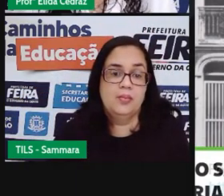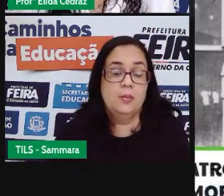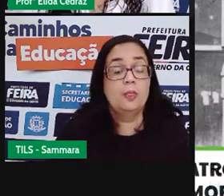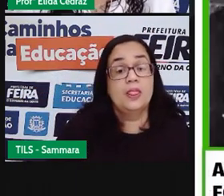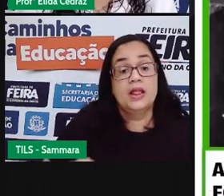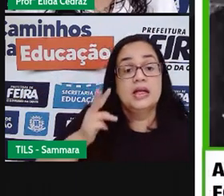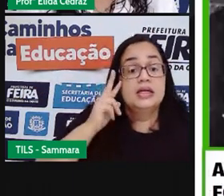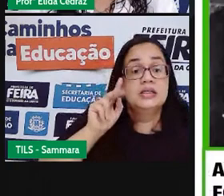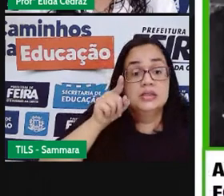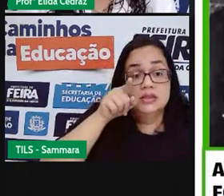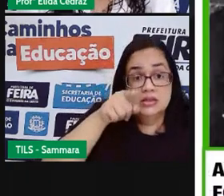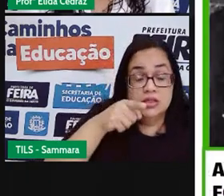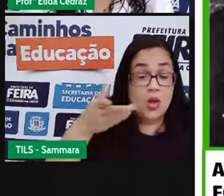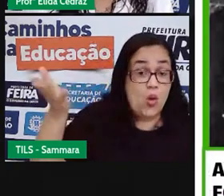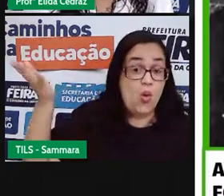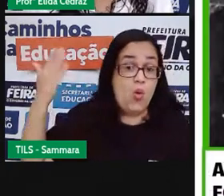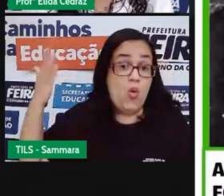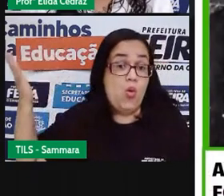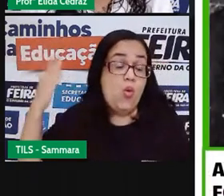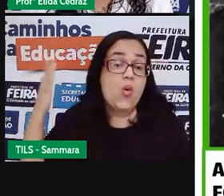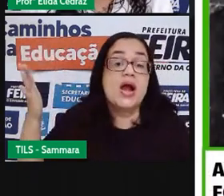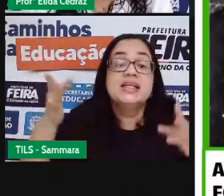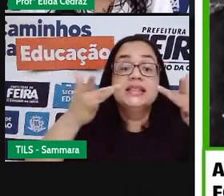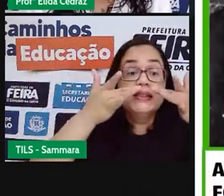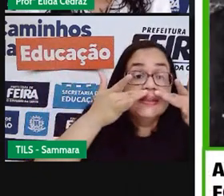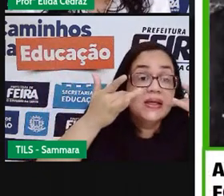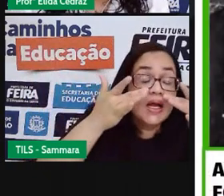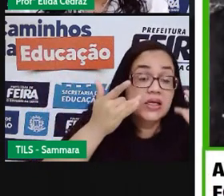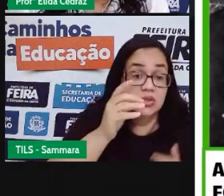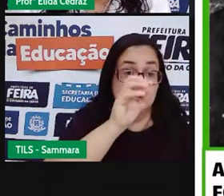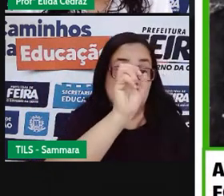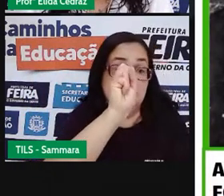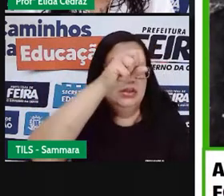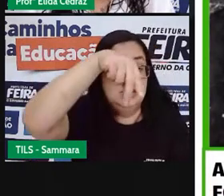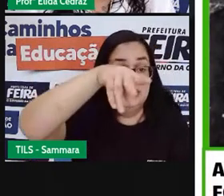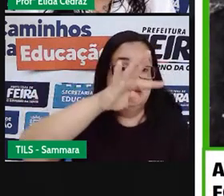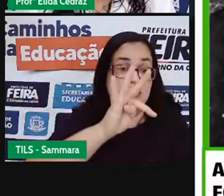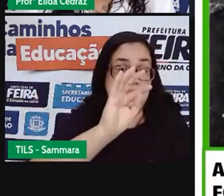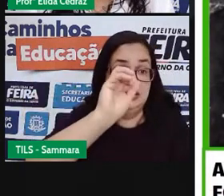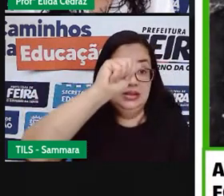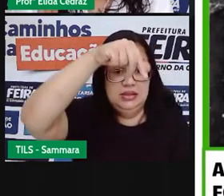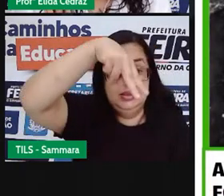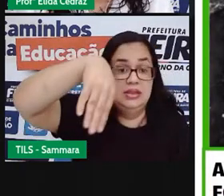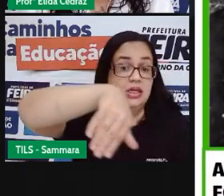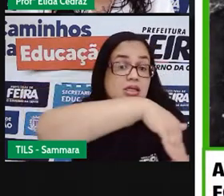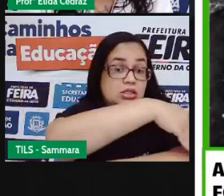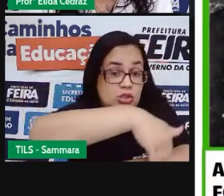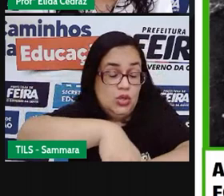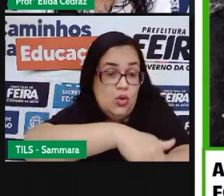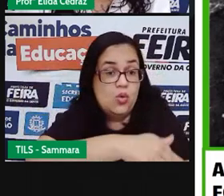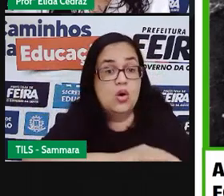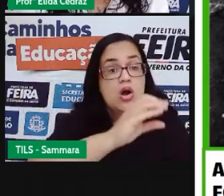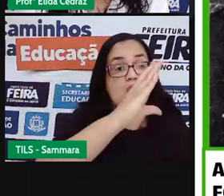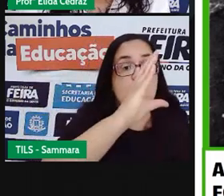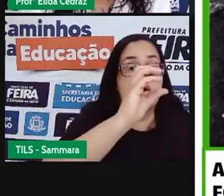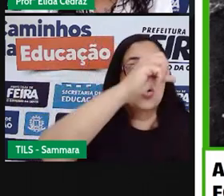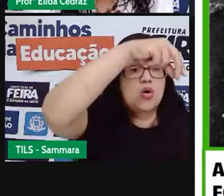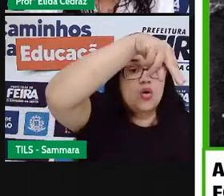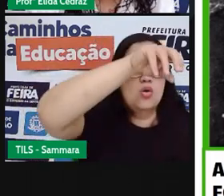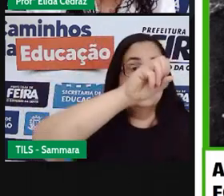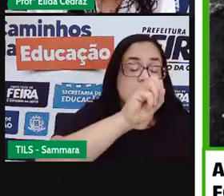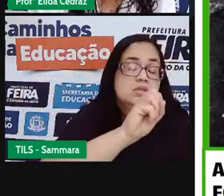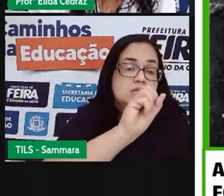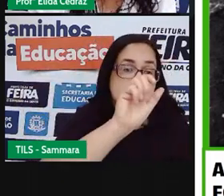Esse aqui é o antigo Teatro Santana, na rua Conselheiro Franco. Essa foto eu